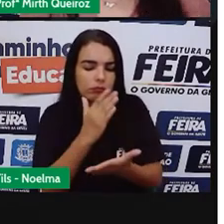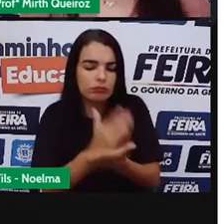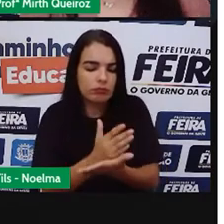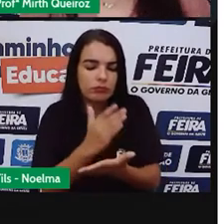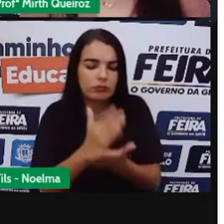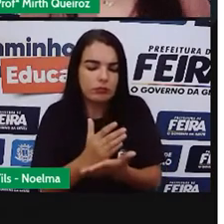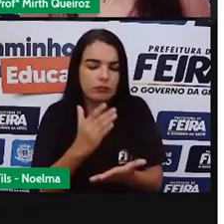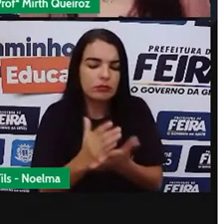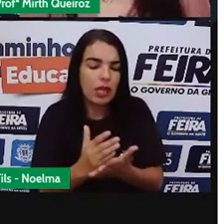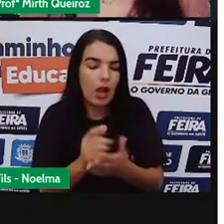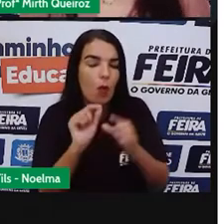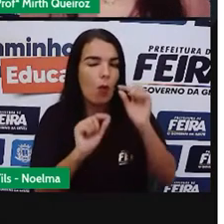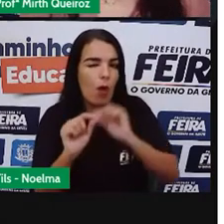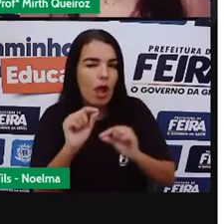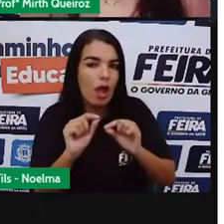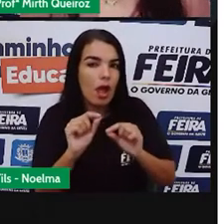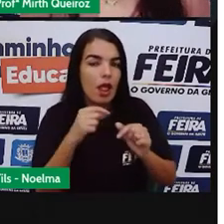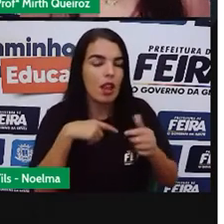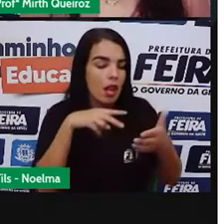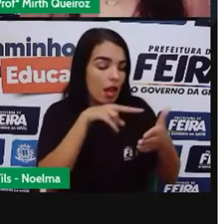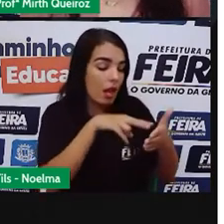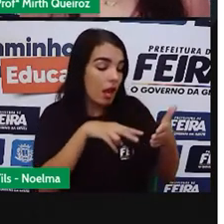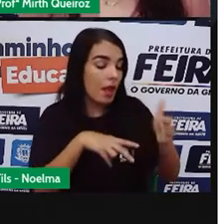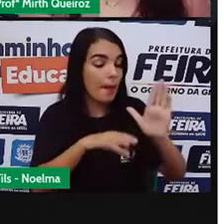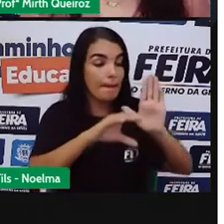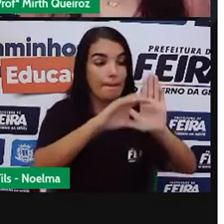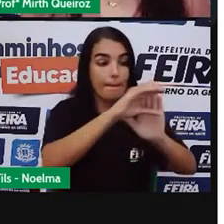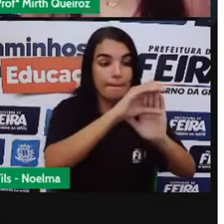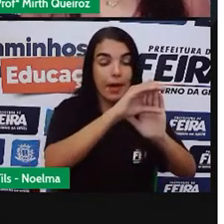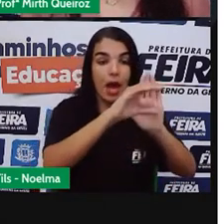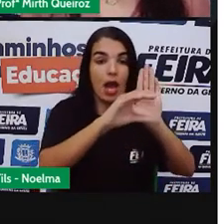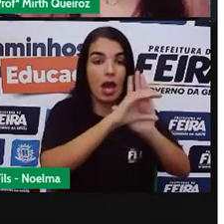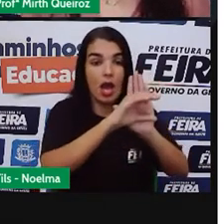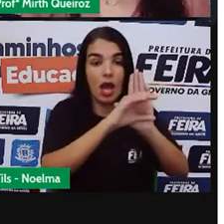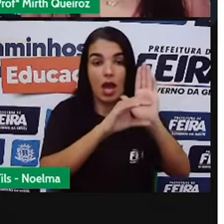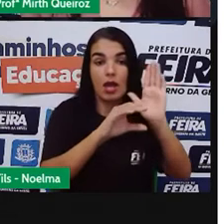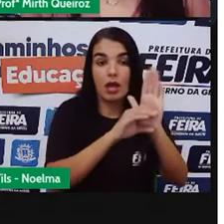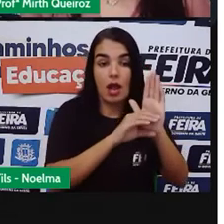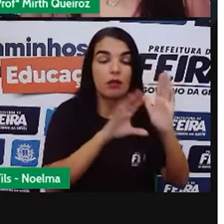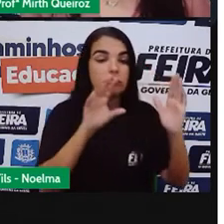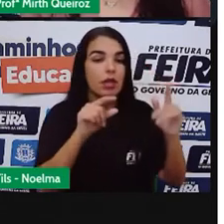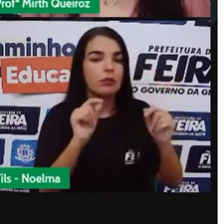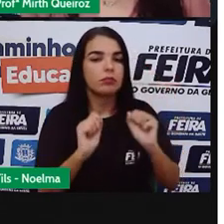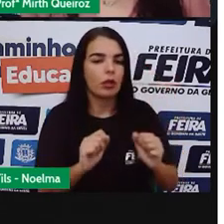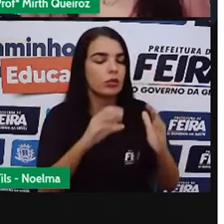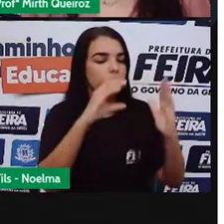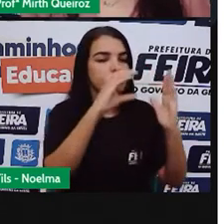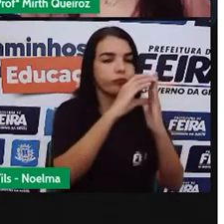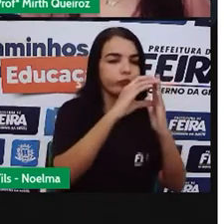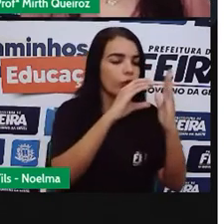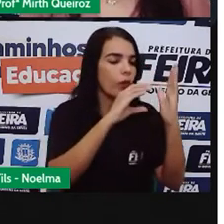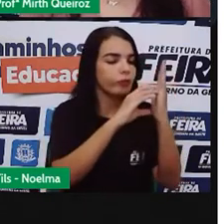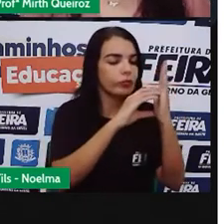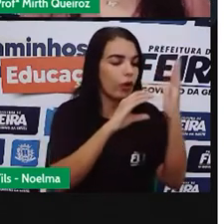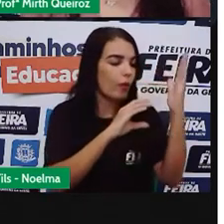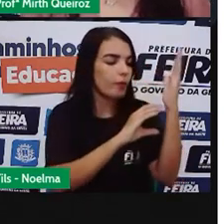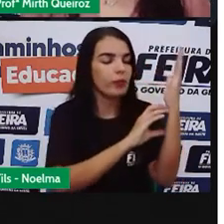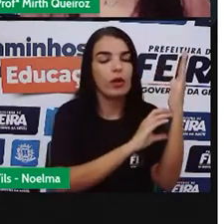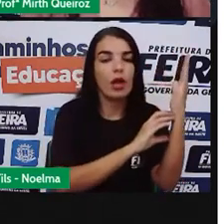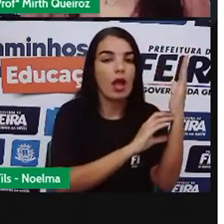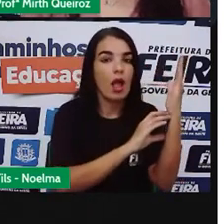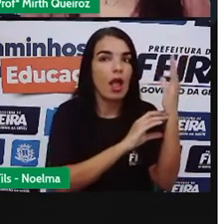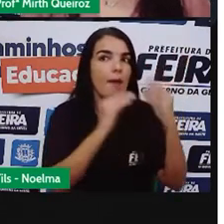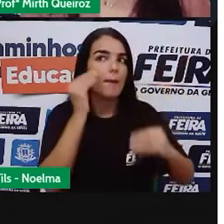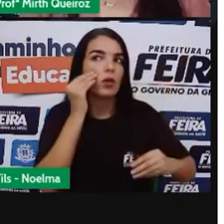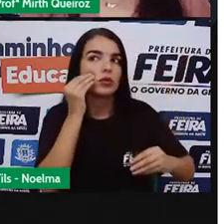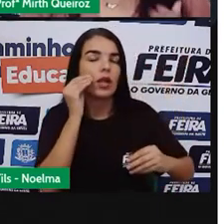lendo por parágrafo, geralmente eu coloco, escrevo ao lado ali, uma frase ou uma palavra que represente